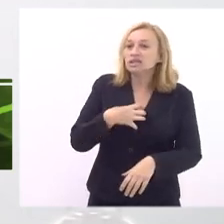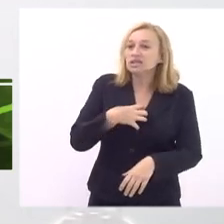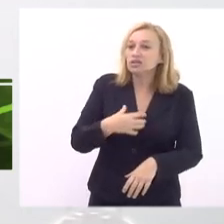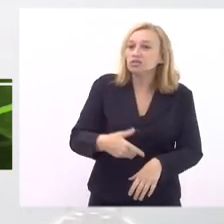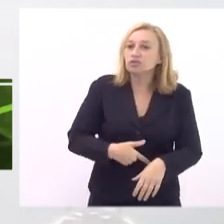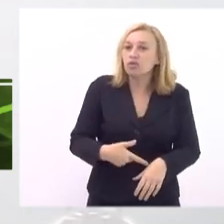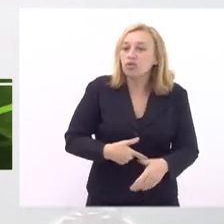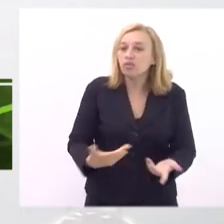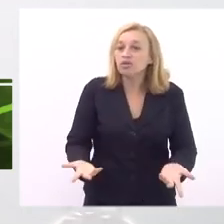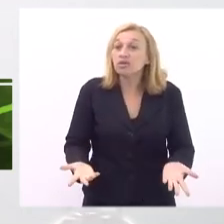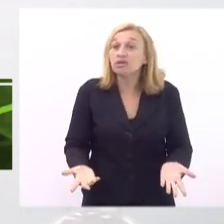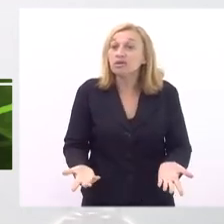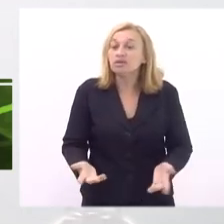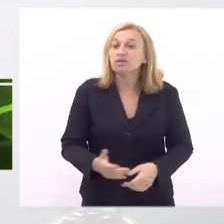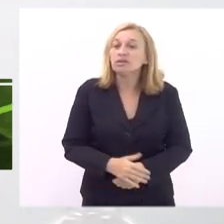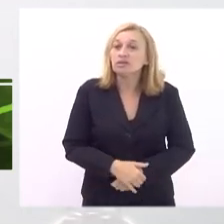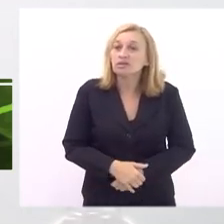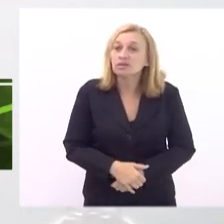alimentado